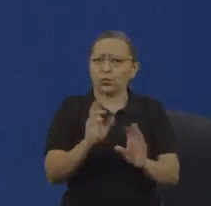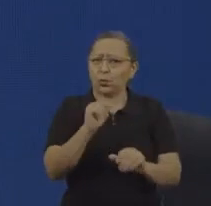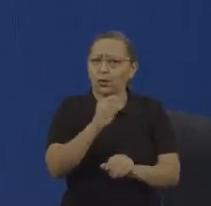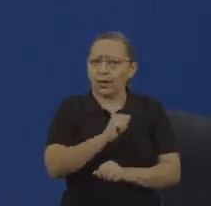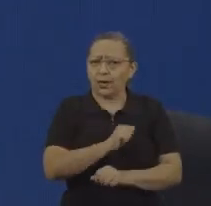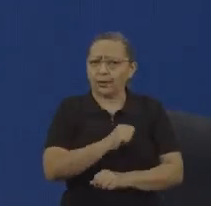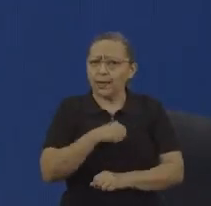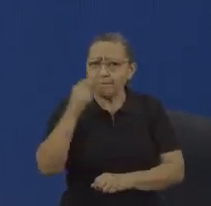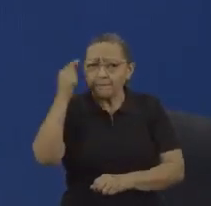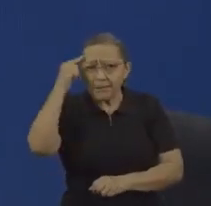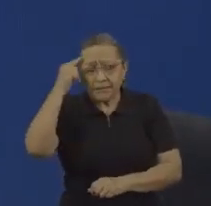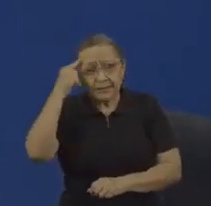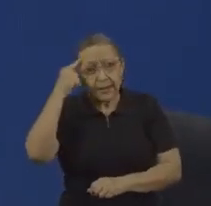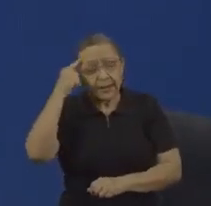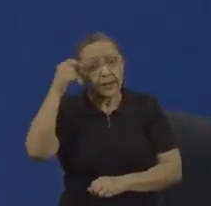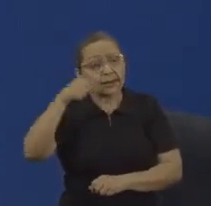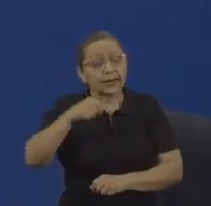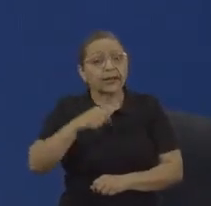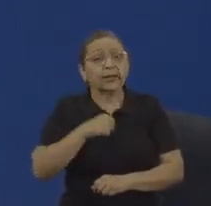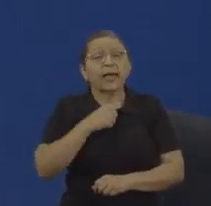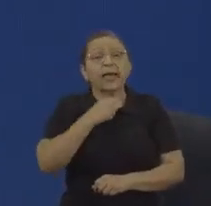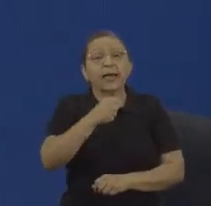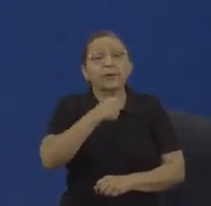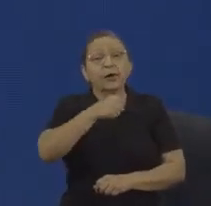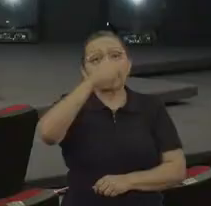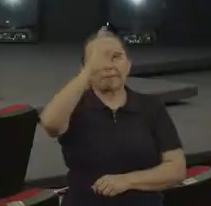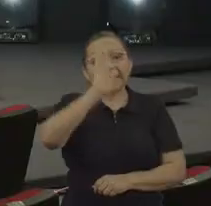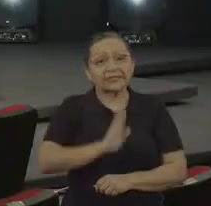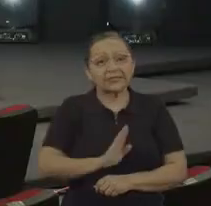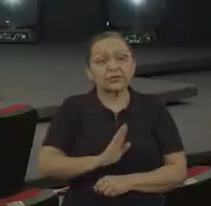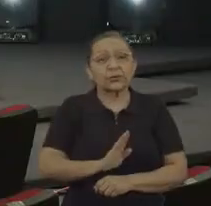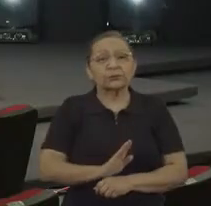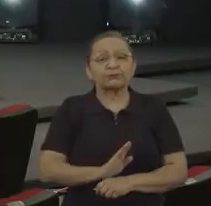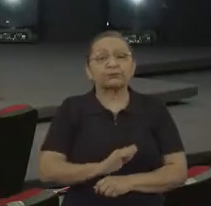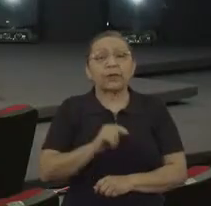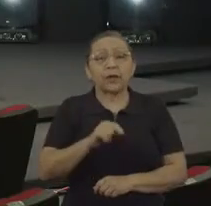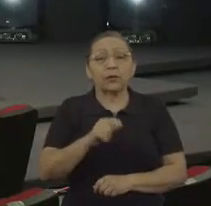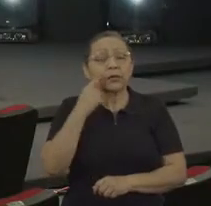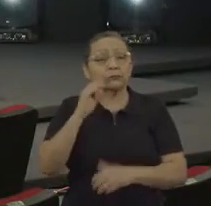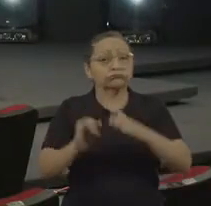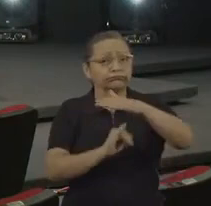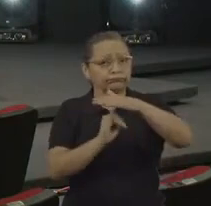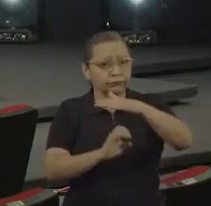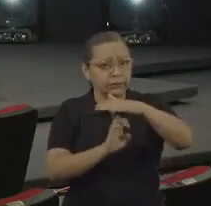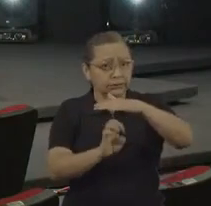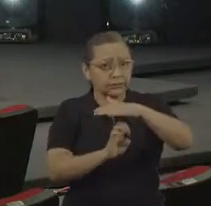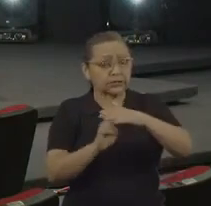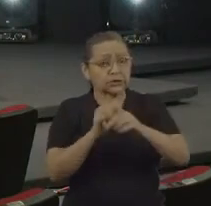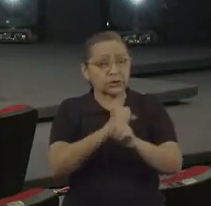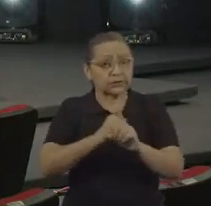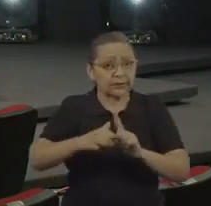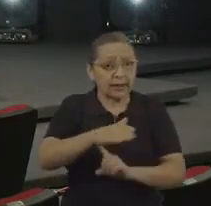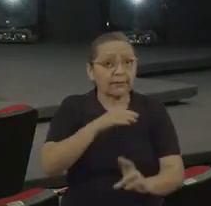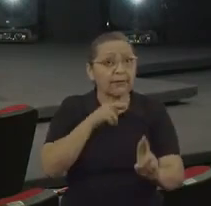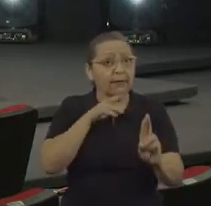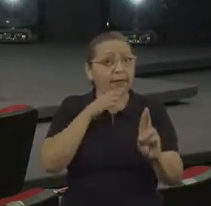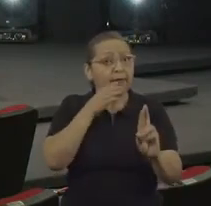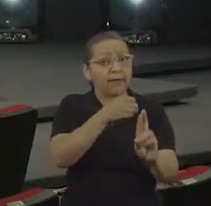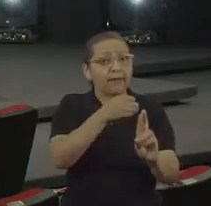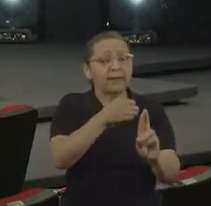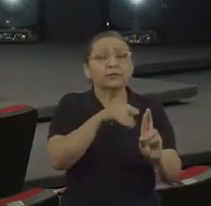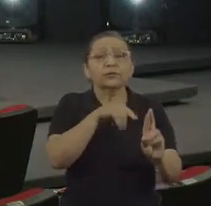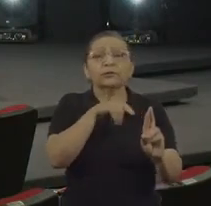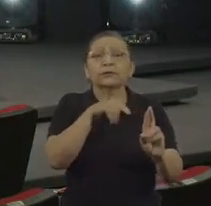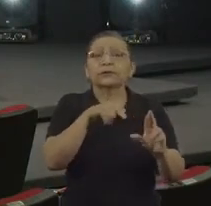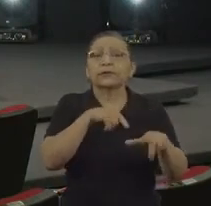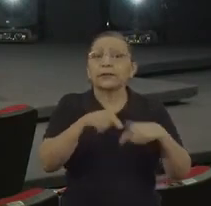Brasil, Natália Suzuki. A Repórter Brasil é uma das organizações da sociedade civil referência no trabalho e no